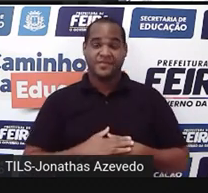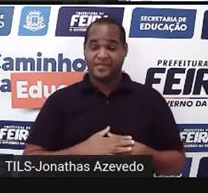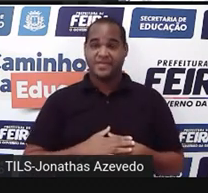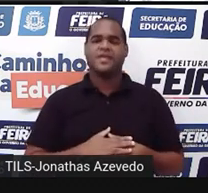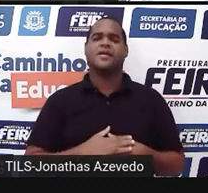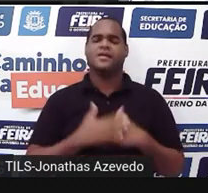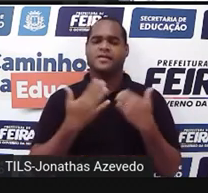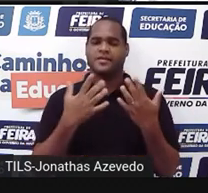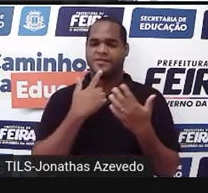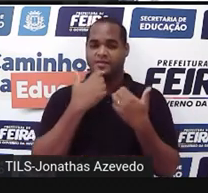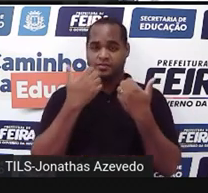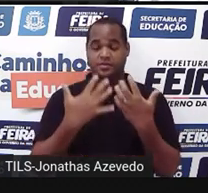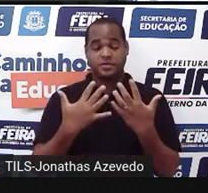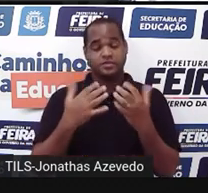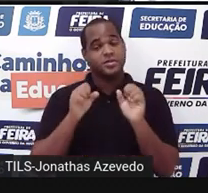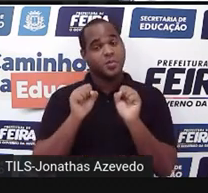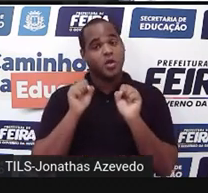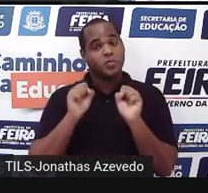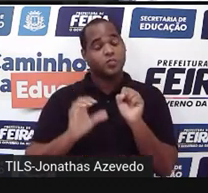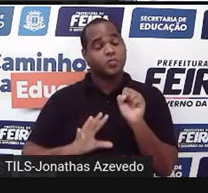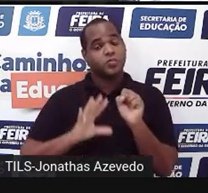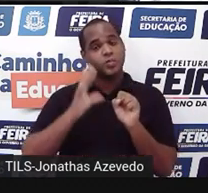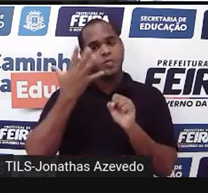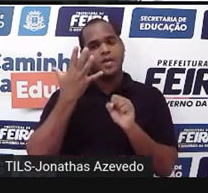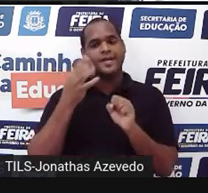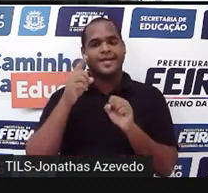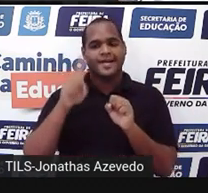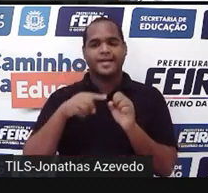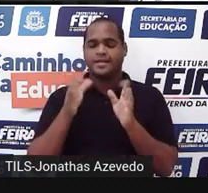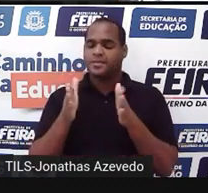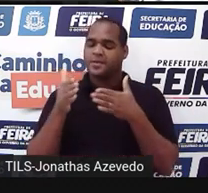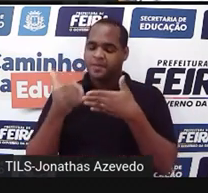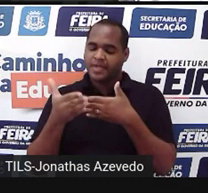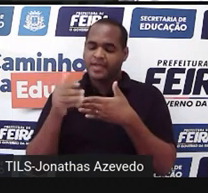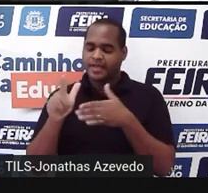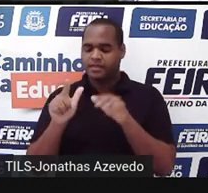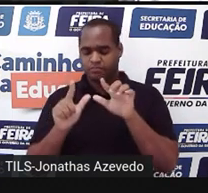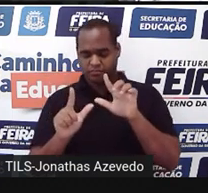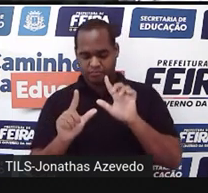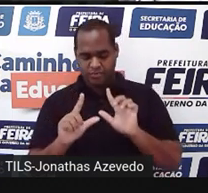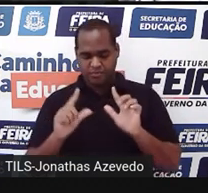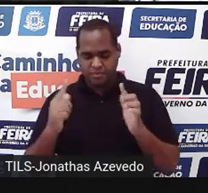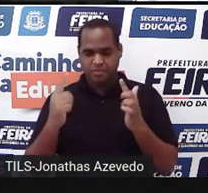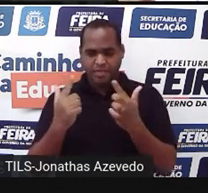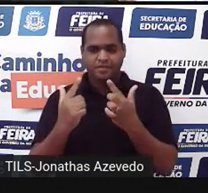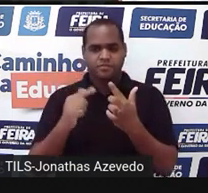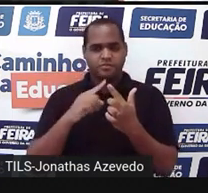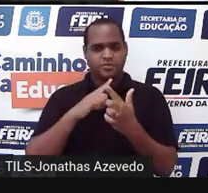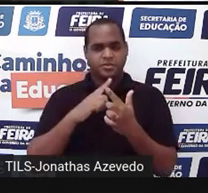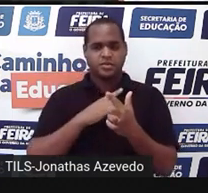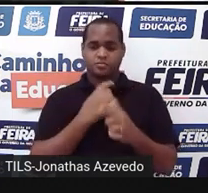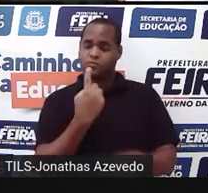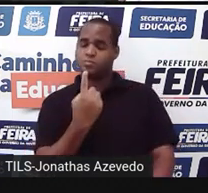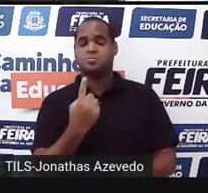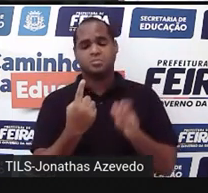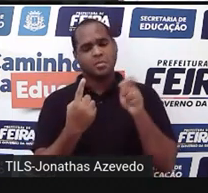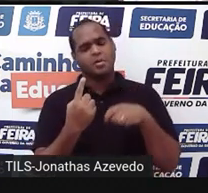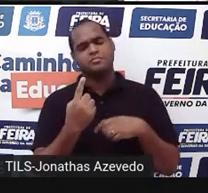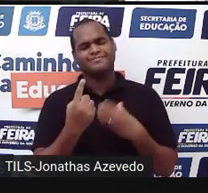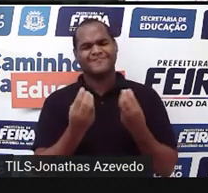a gente vai dizer assim, ó, vamos supor que as dimensões desse cubinho aí sejam um. Como assim, professor?